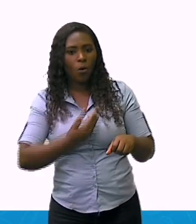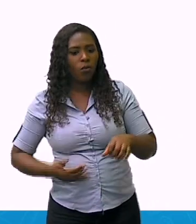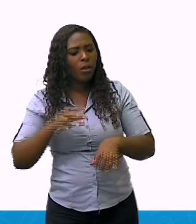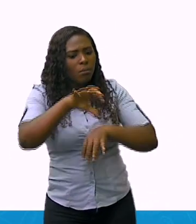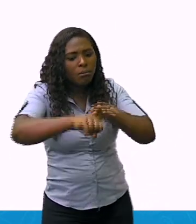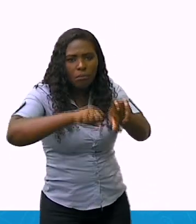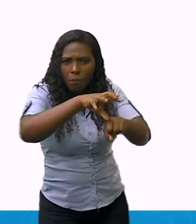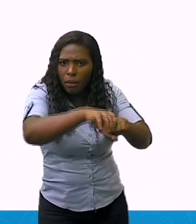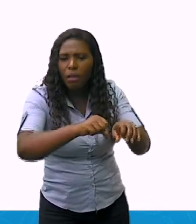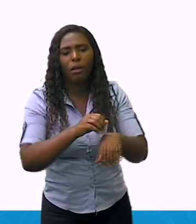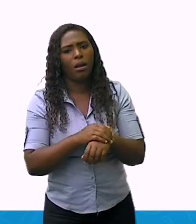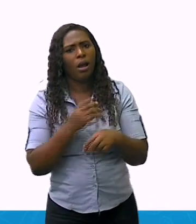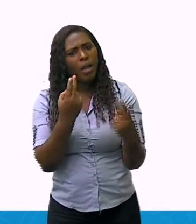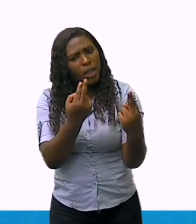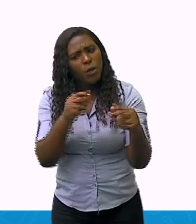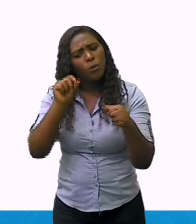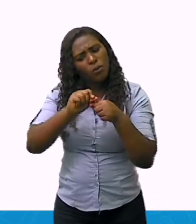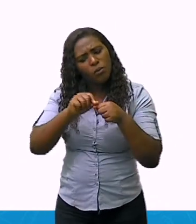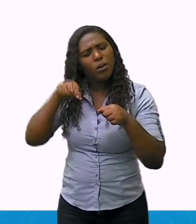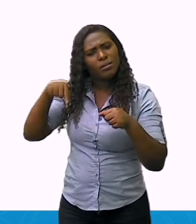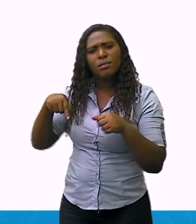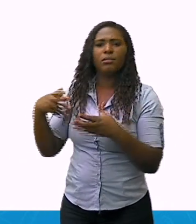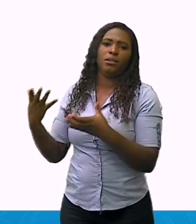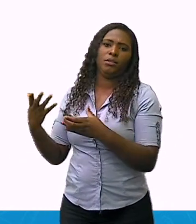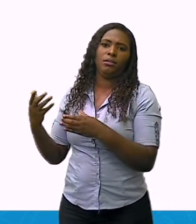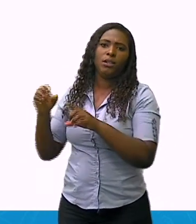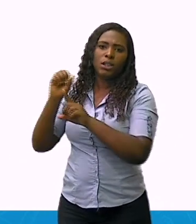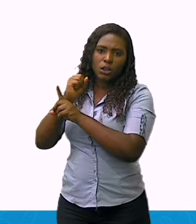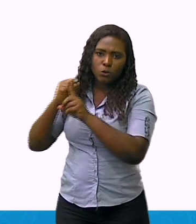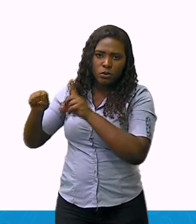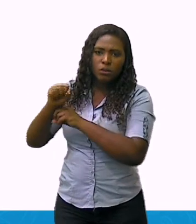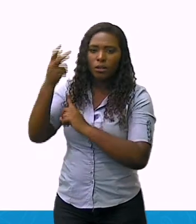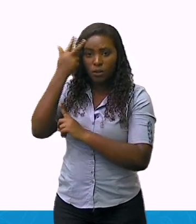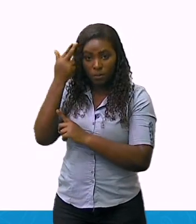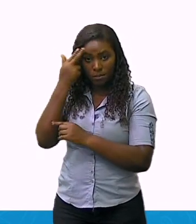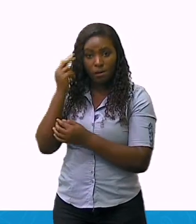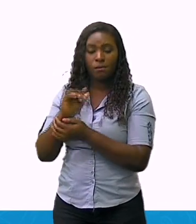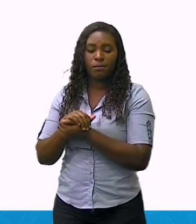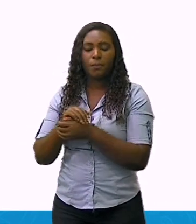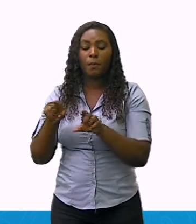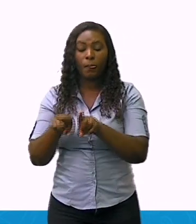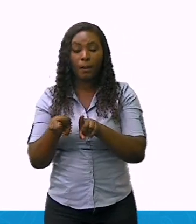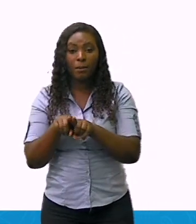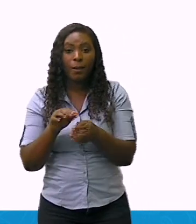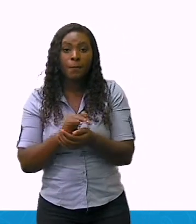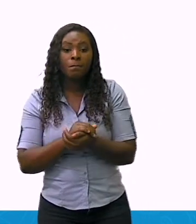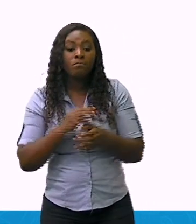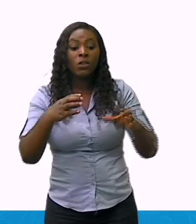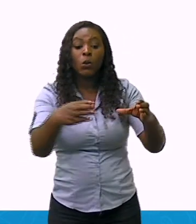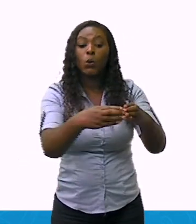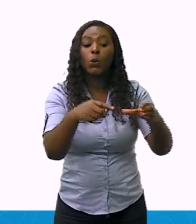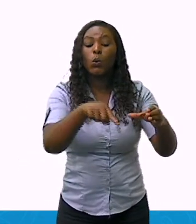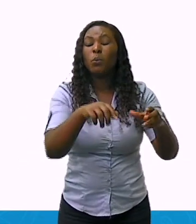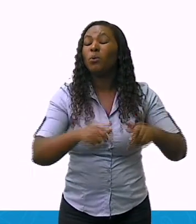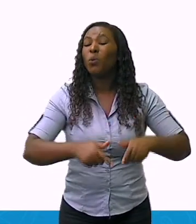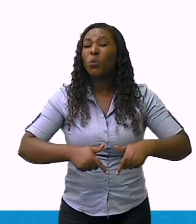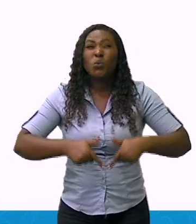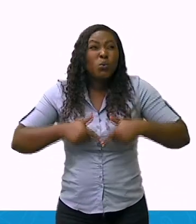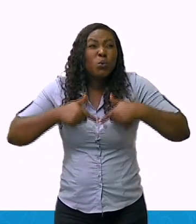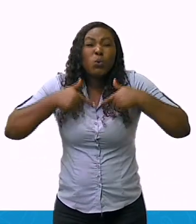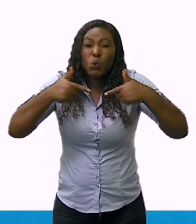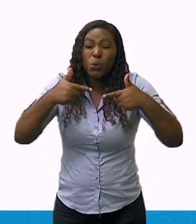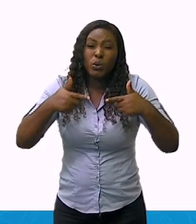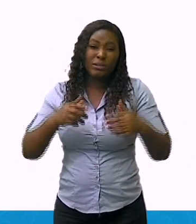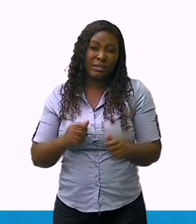segmentos. Além do mais, estes grupos lutam pelo reconhecimento e pela